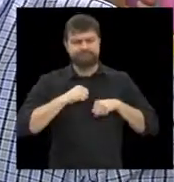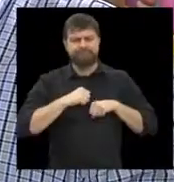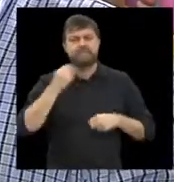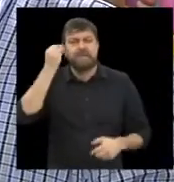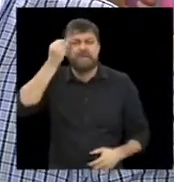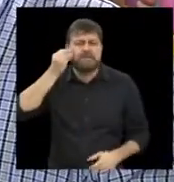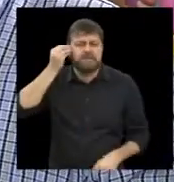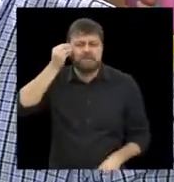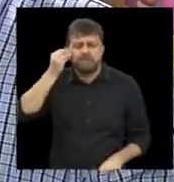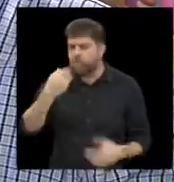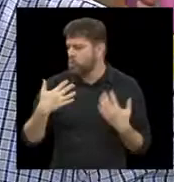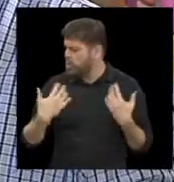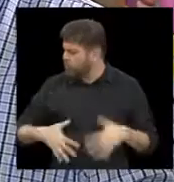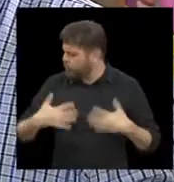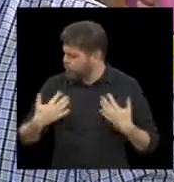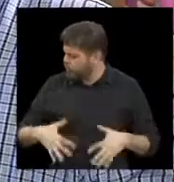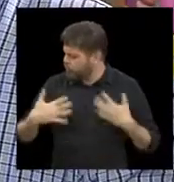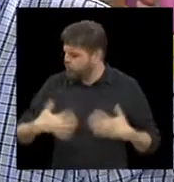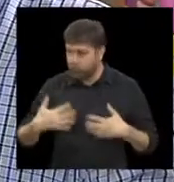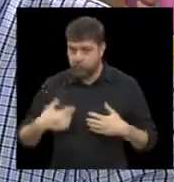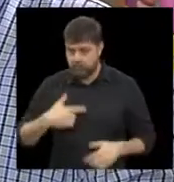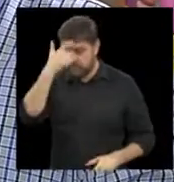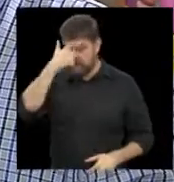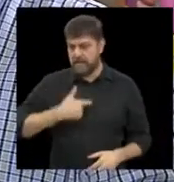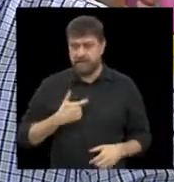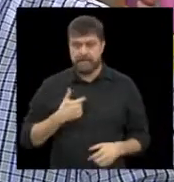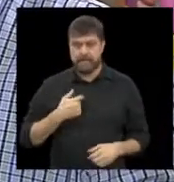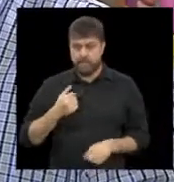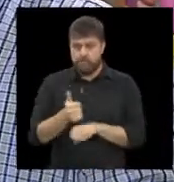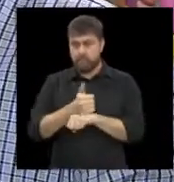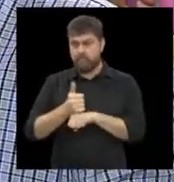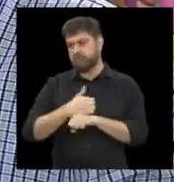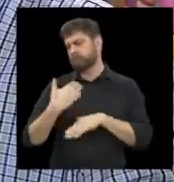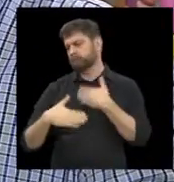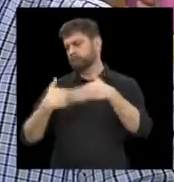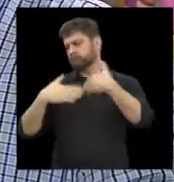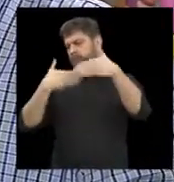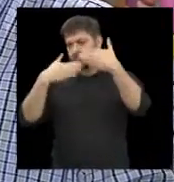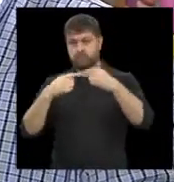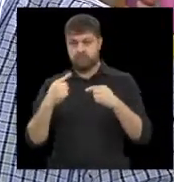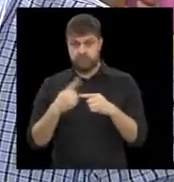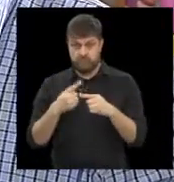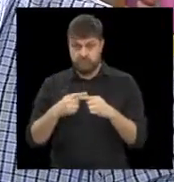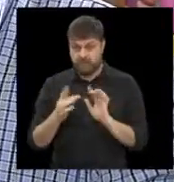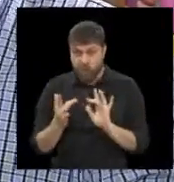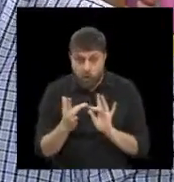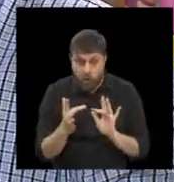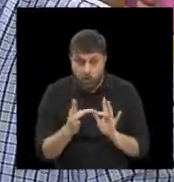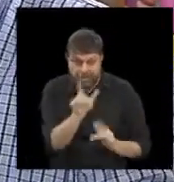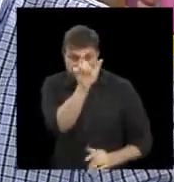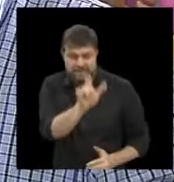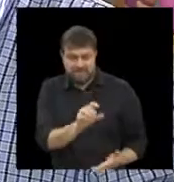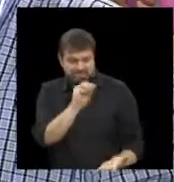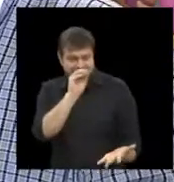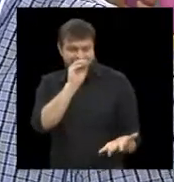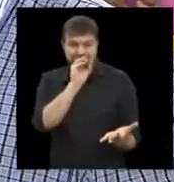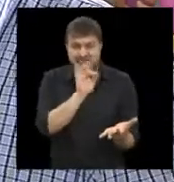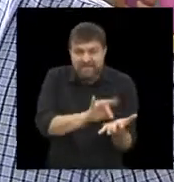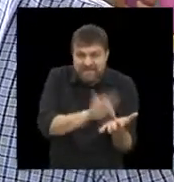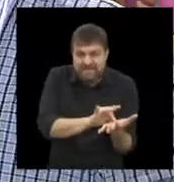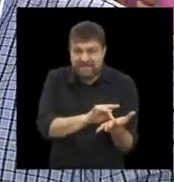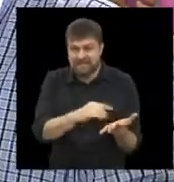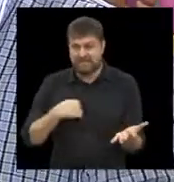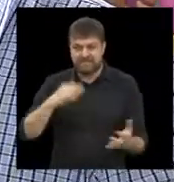absurda, assim, crescimento profissional porque a gente entra em contato com a realidade, a gente